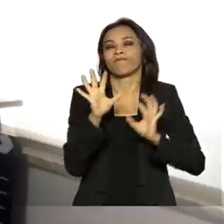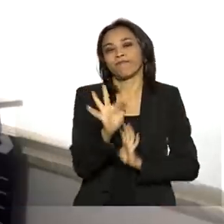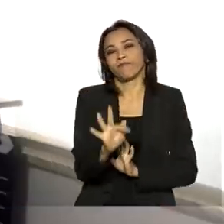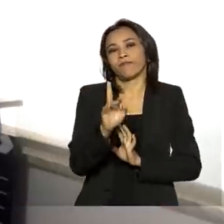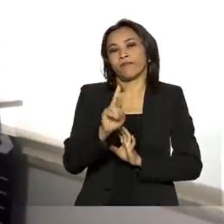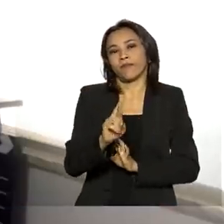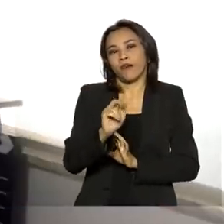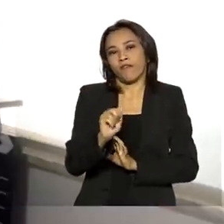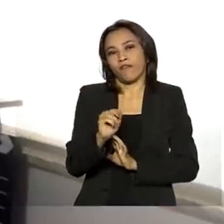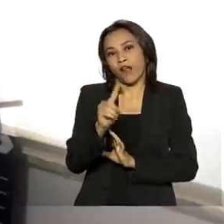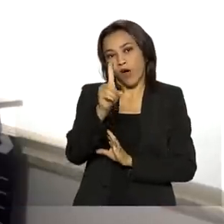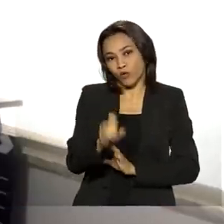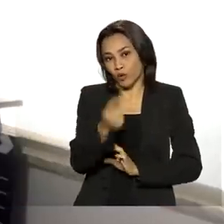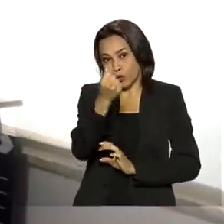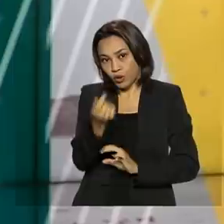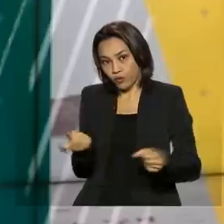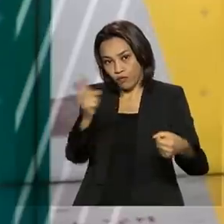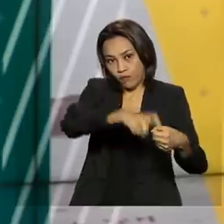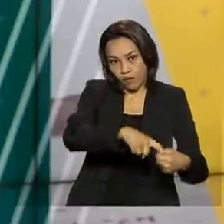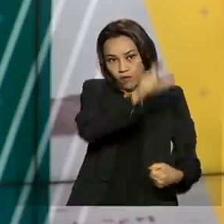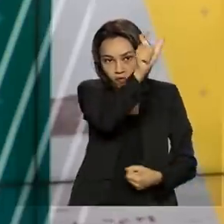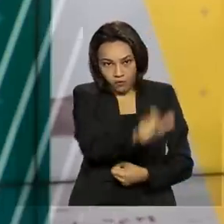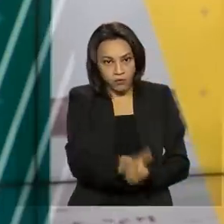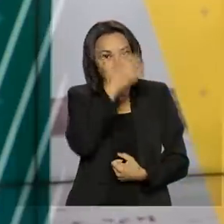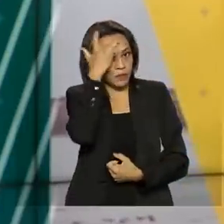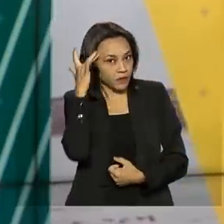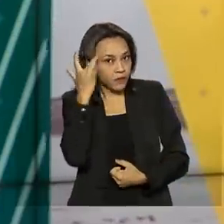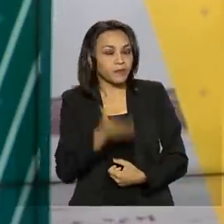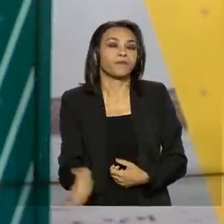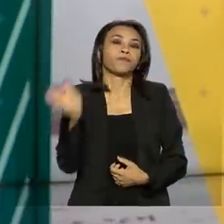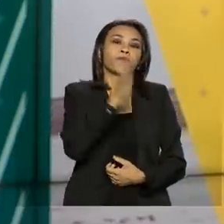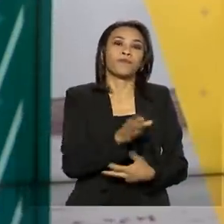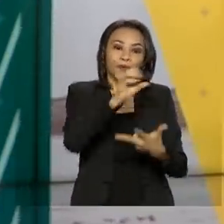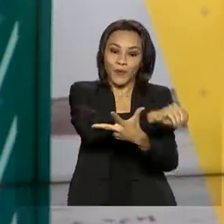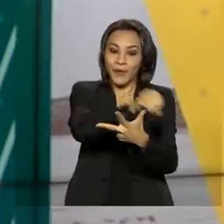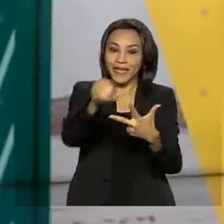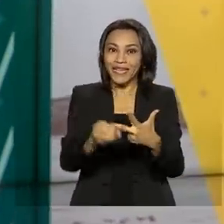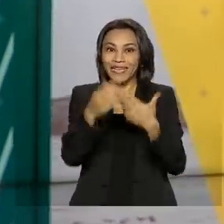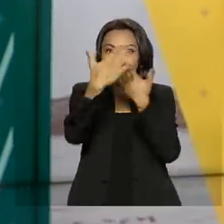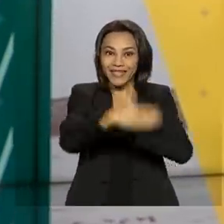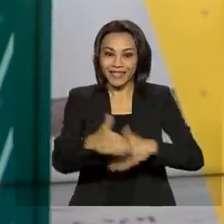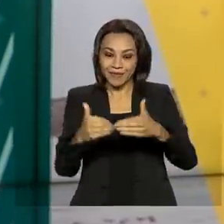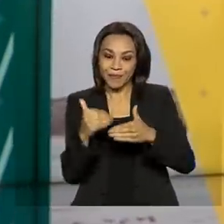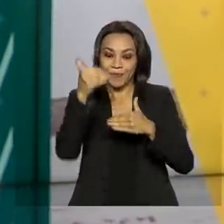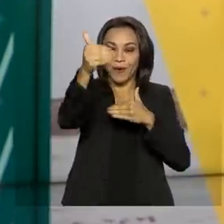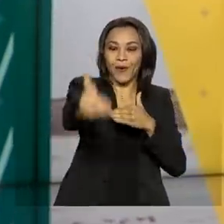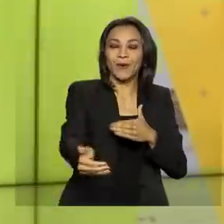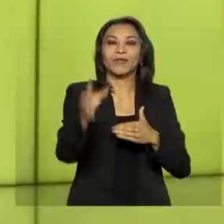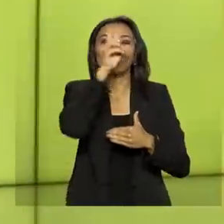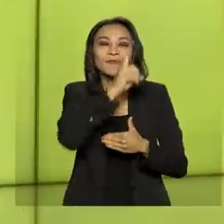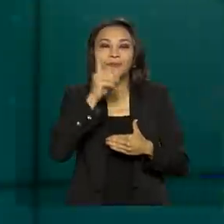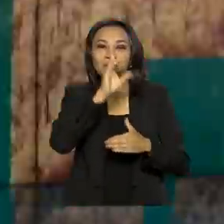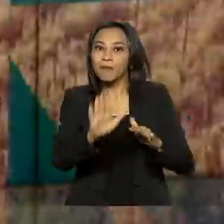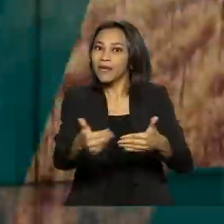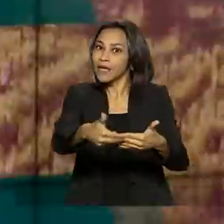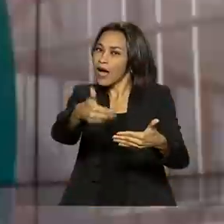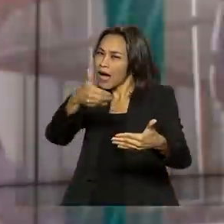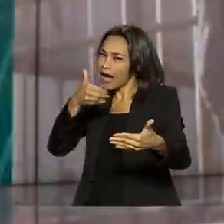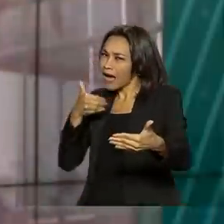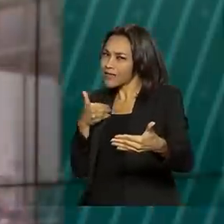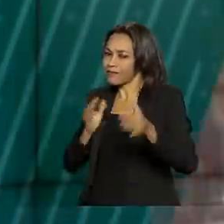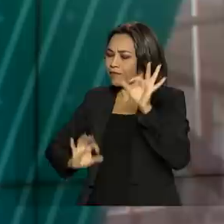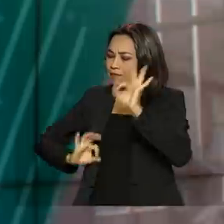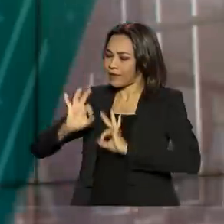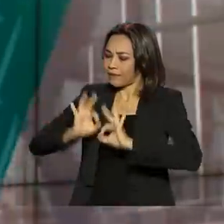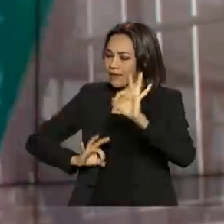restituídos para a vítima. O Enem é no próximo domingo, mas o trabalho de segurança começou bem antes.